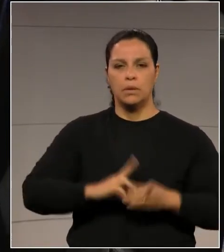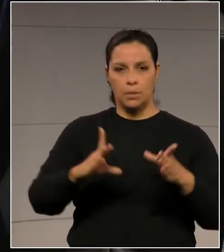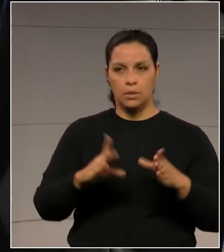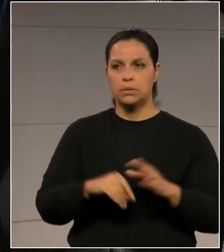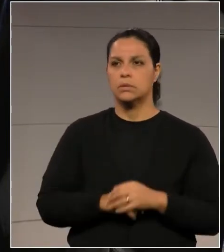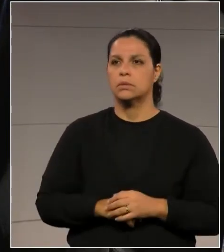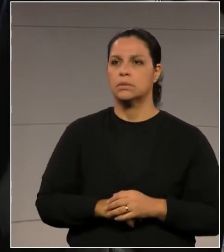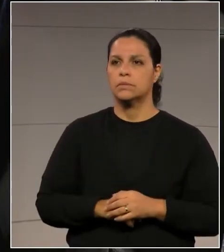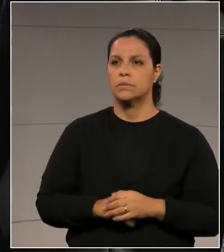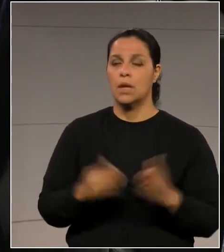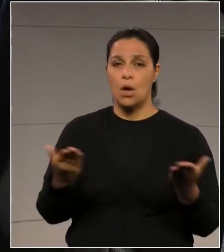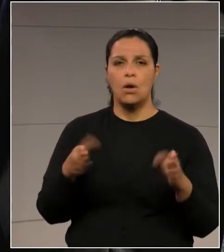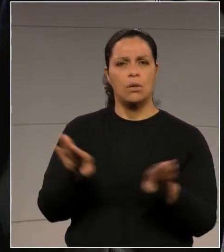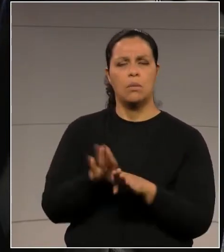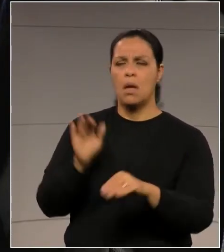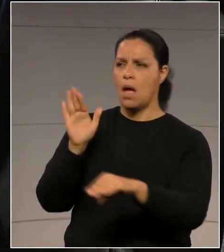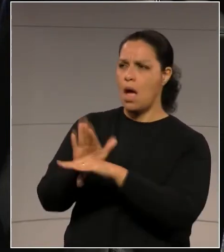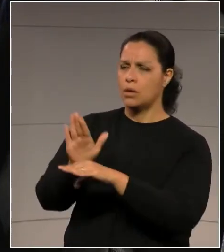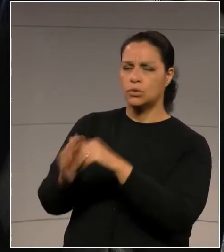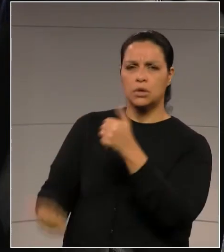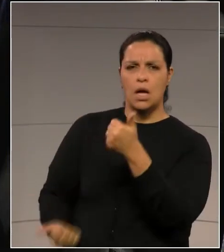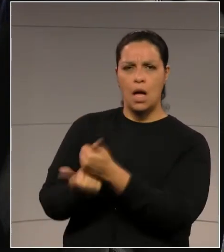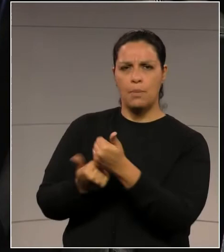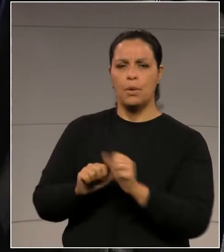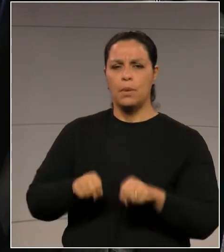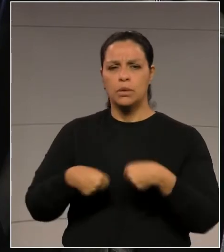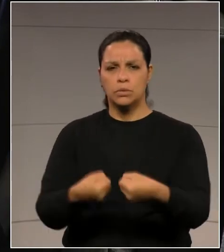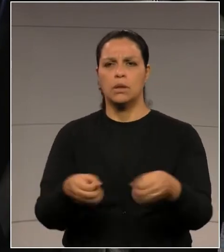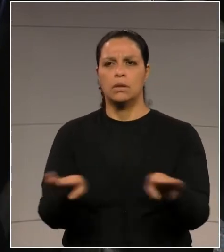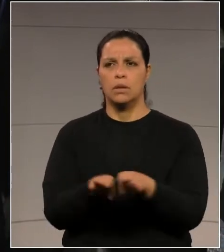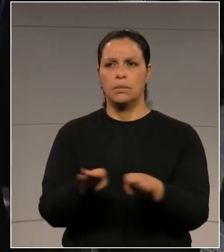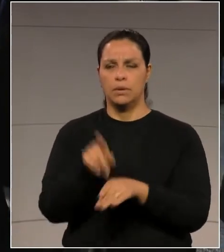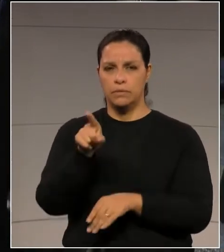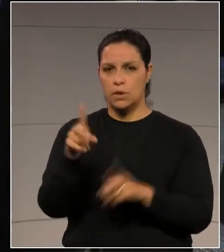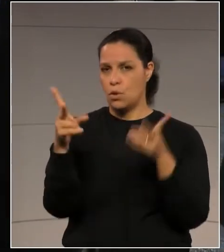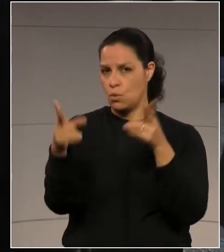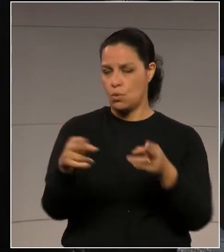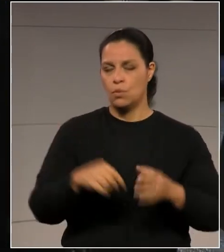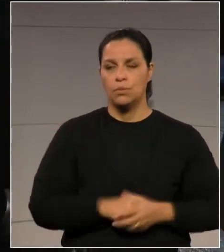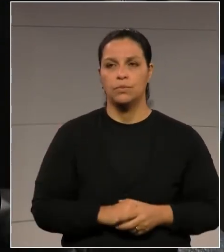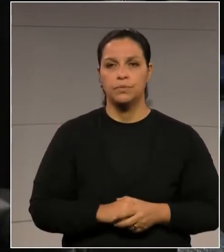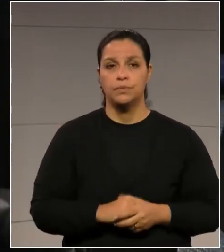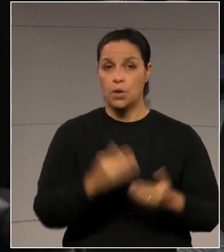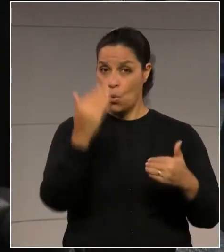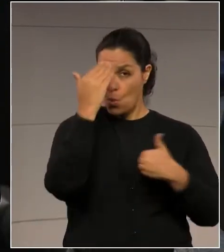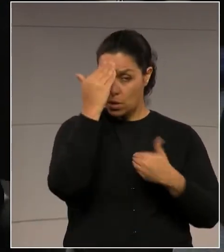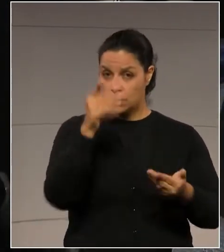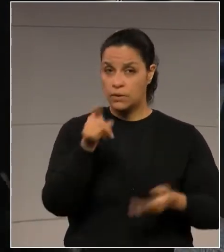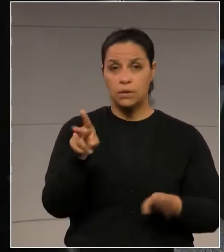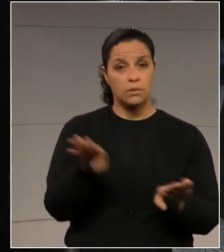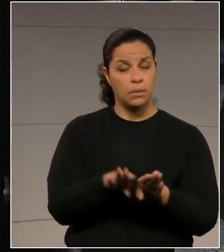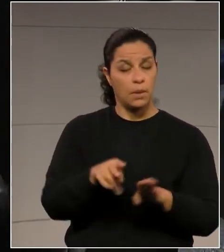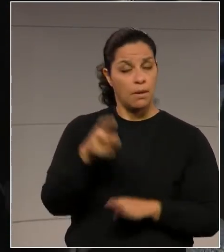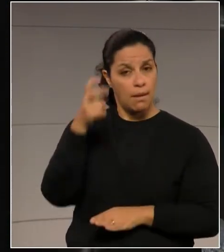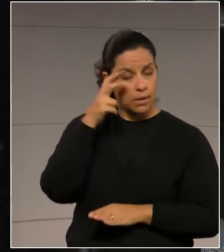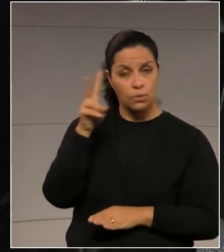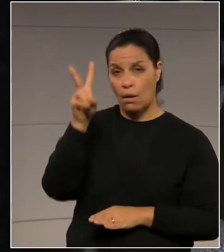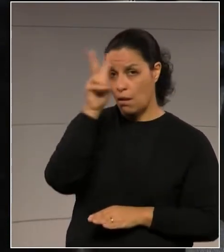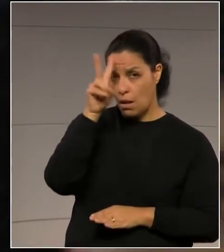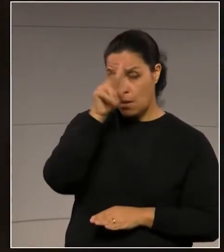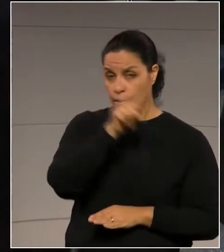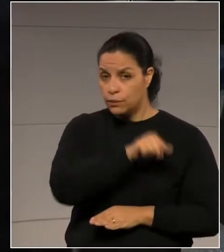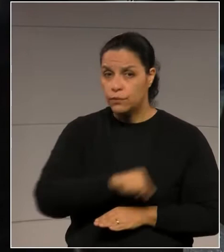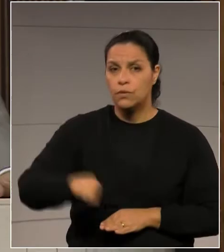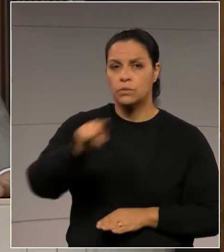conta com o nosso apoio na defesa de Vossa Excelência e vem fazendo. Eu agradeço, deputado Arilson. E lembro aos senhores